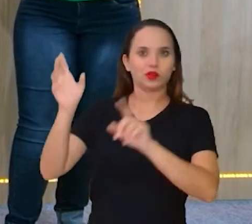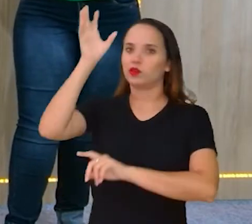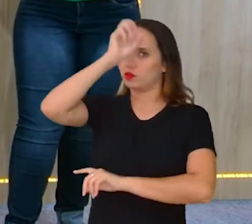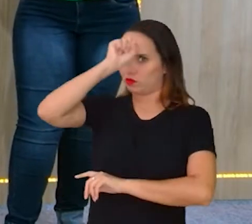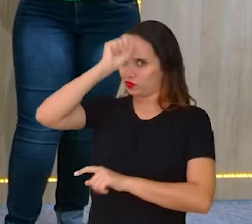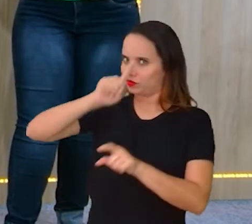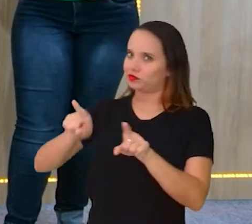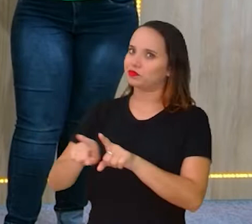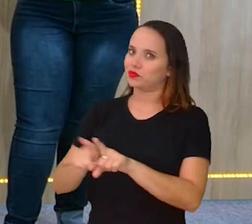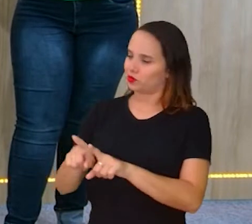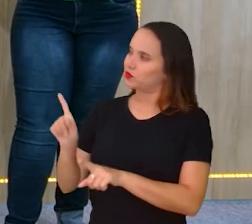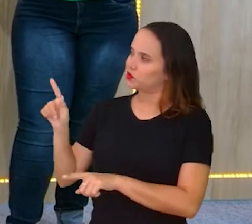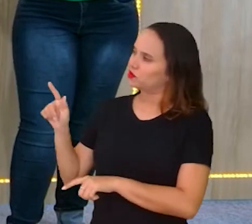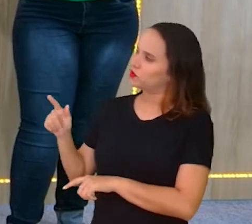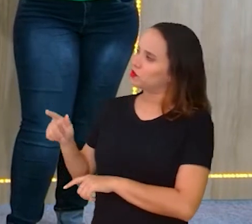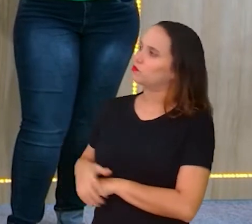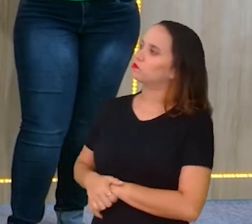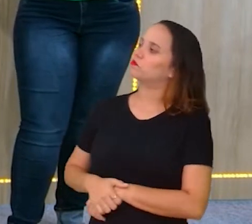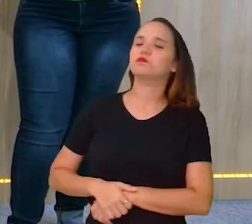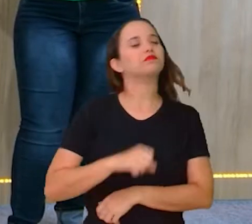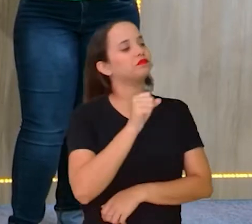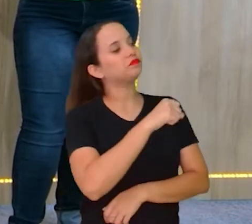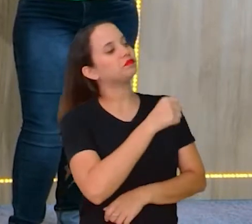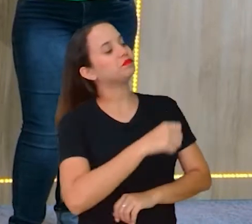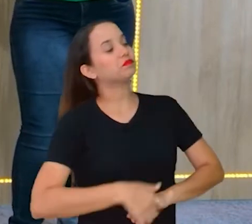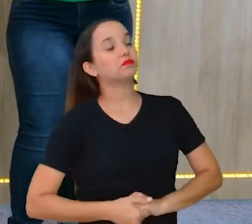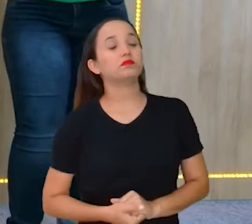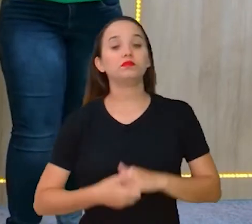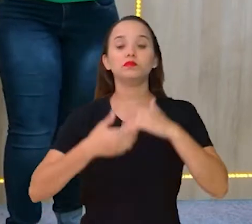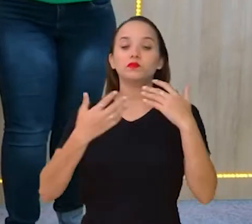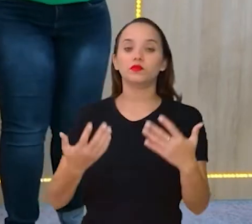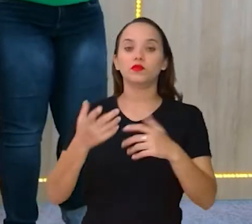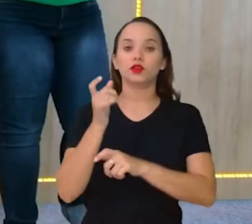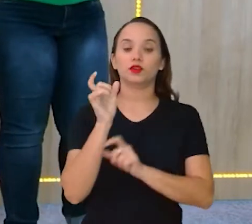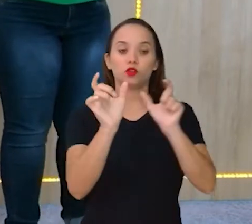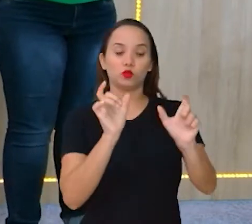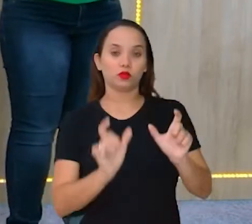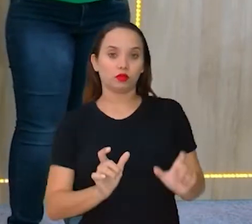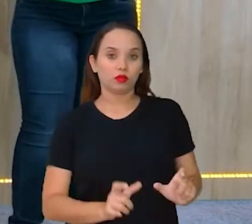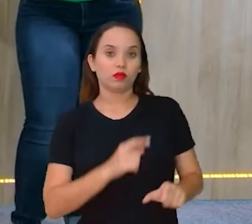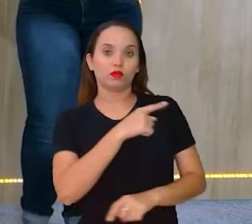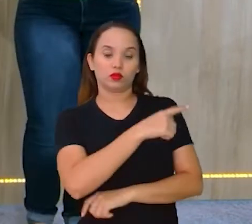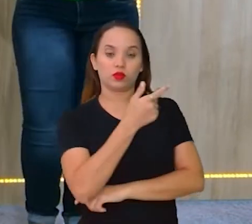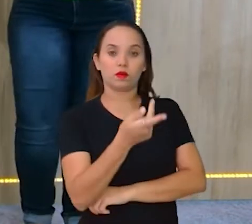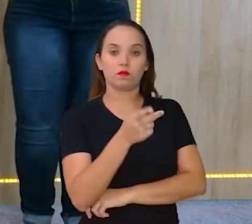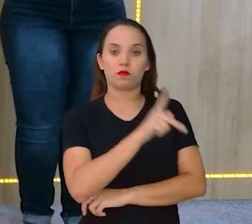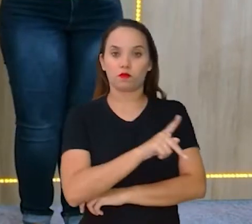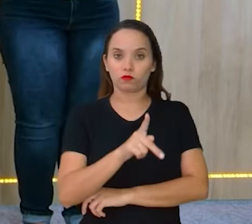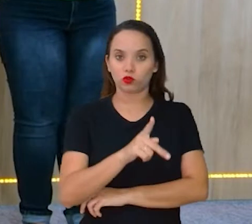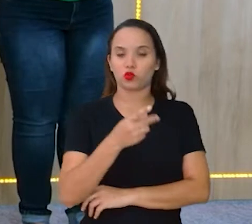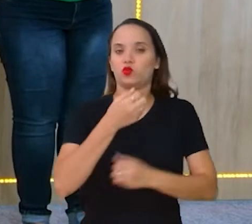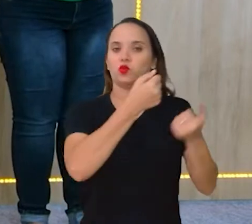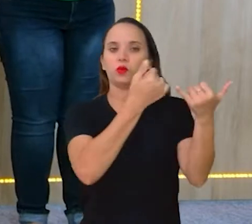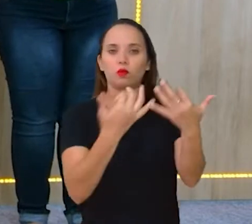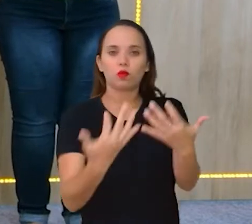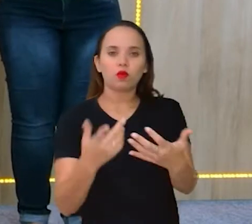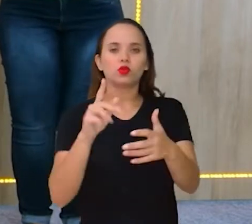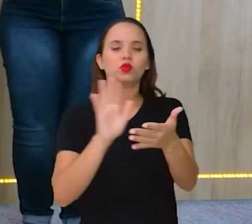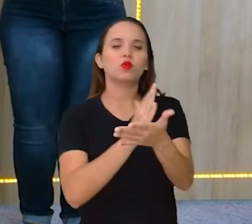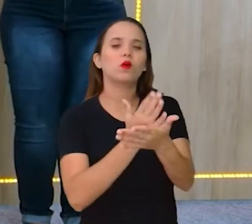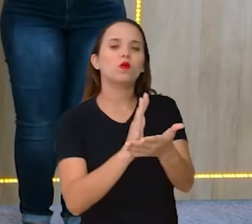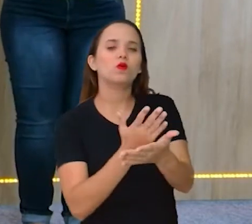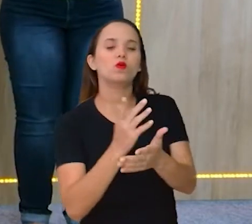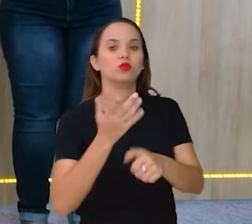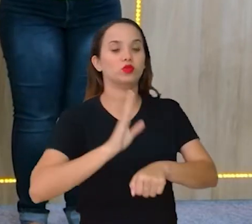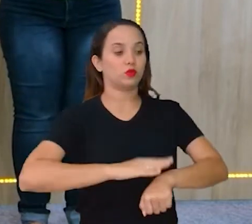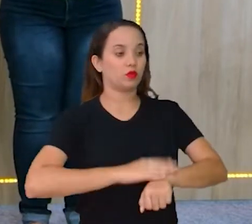também, a gente aprende de forma diferente, né Tiago? Exatamente, né? Então, essas palavras que a professora Carla colocou aí, né? São algumas, assim, que a gente, na hora que